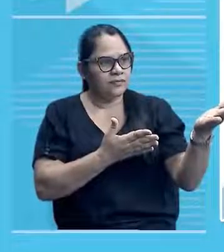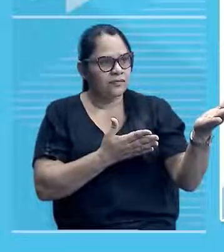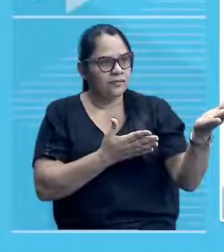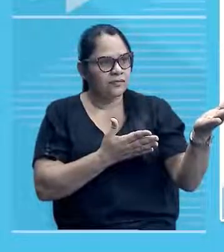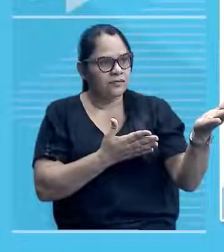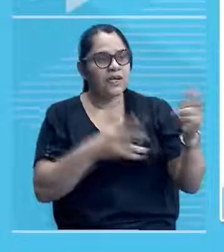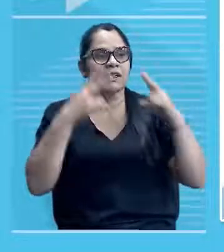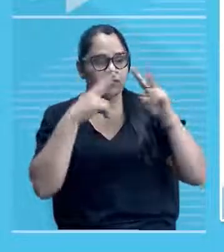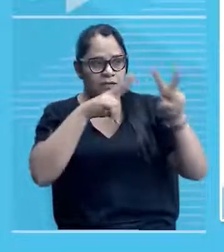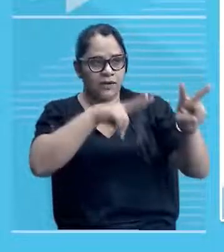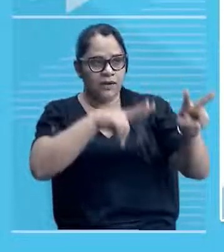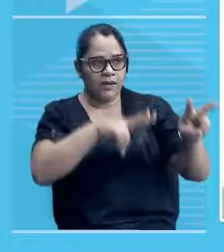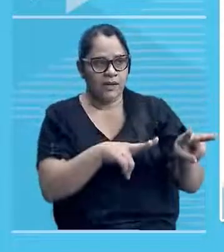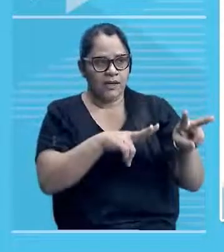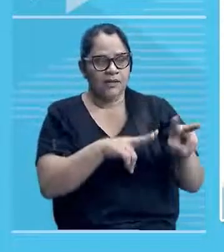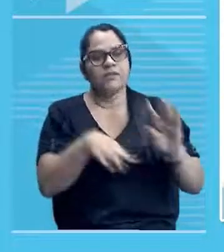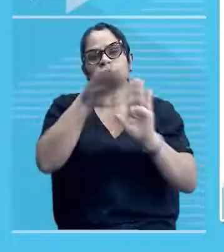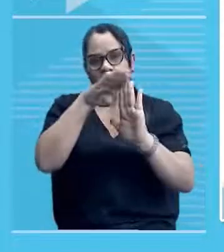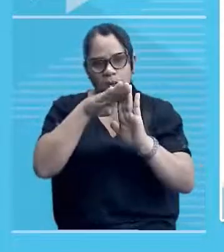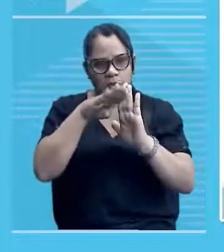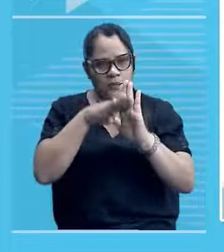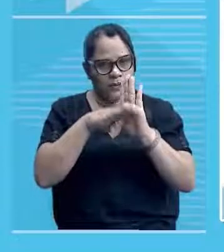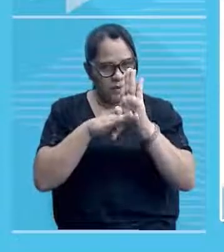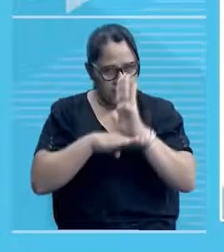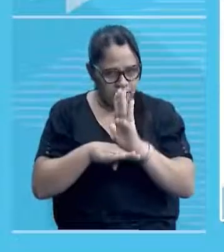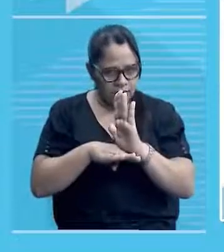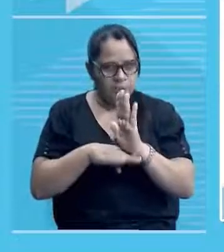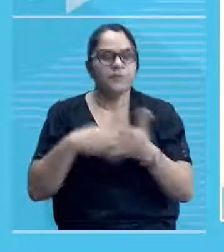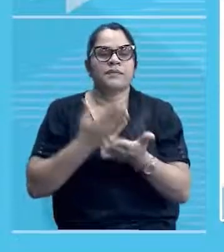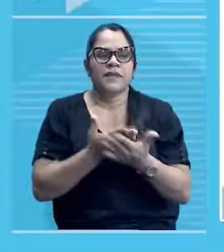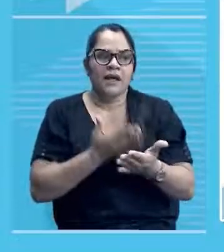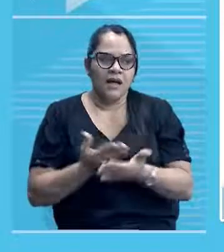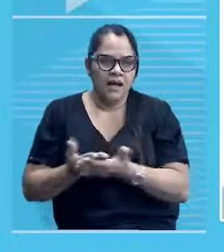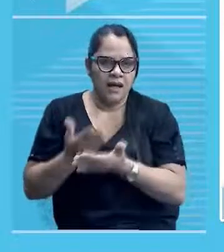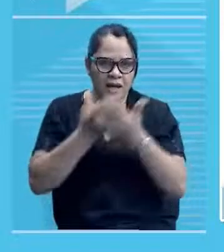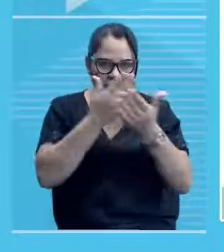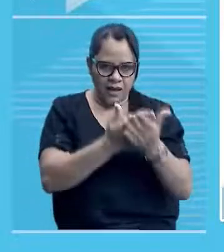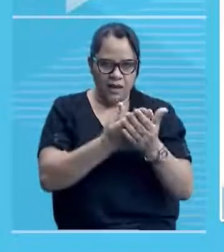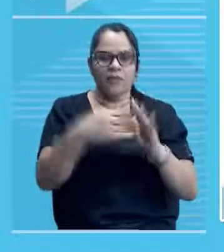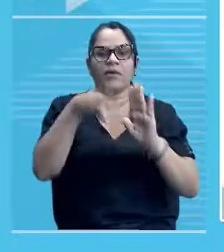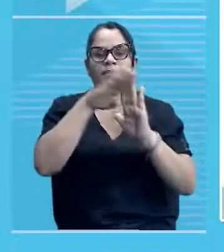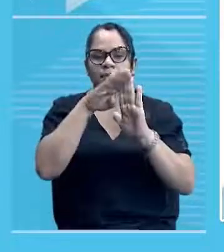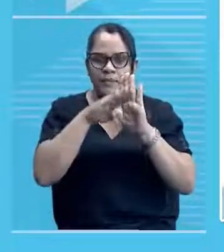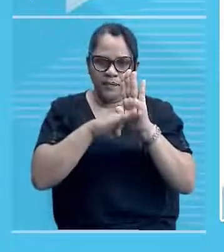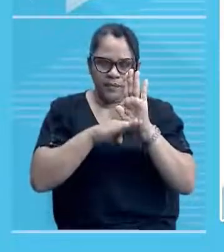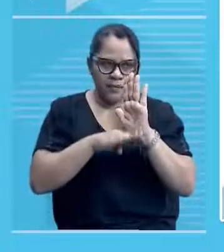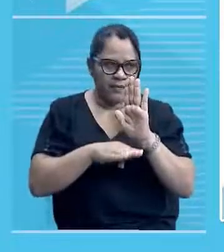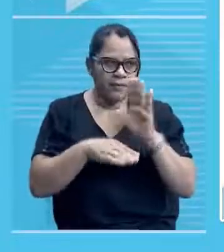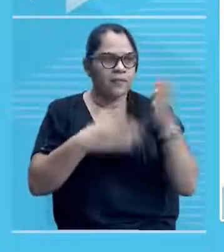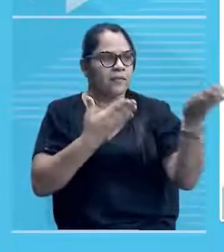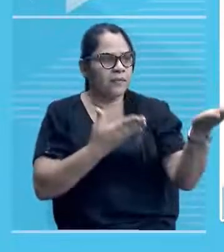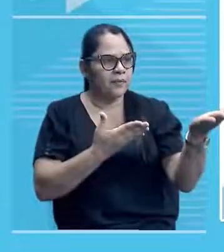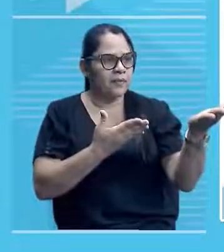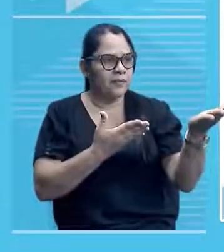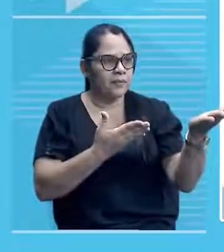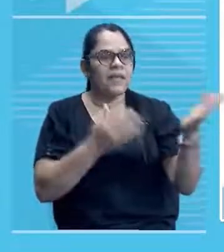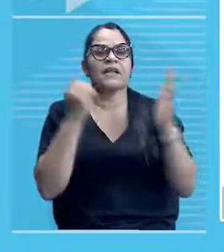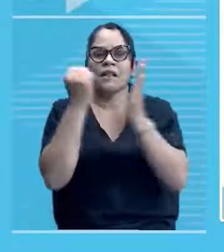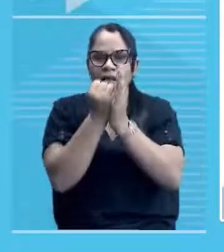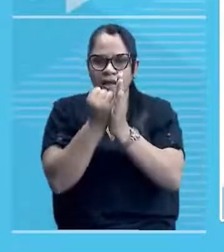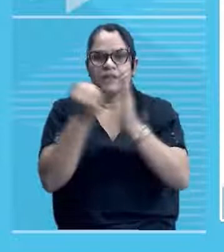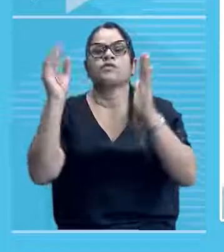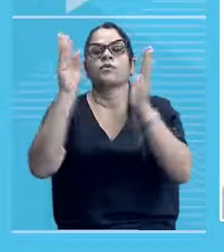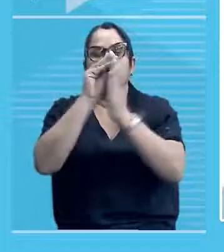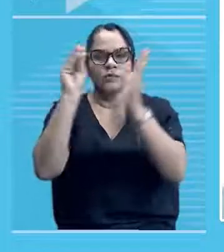visualizar, aqui nós temos o roteiro, né? Ou seja, o nosso itinerário de aula a ser seguido hoje, destacando aqui o